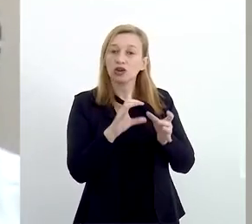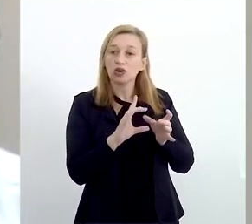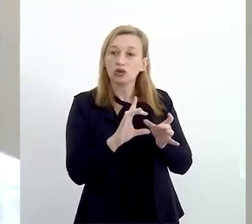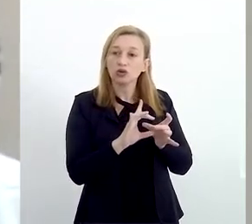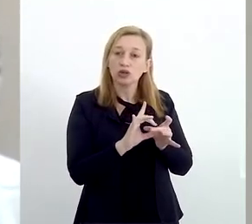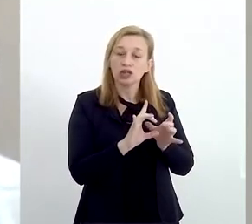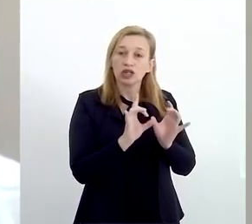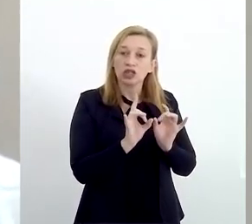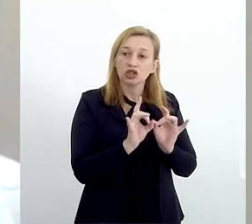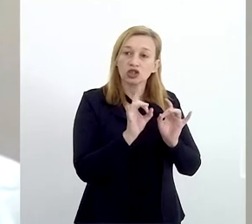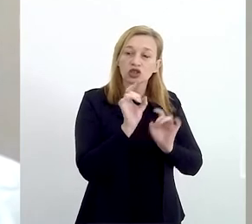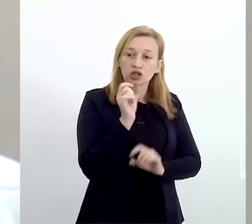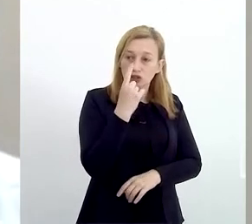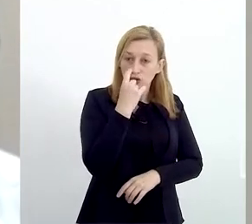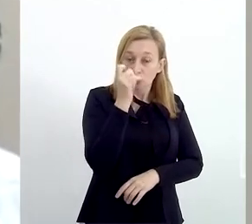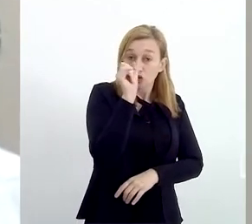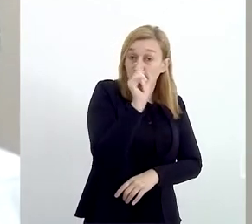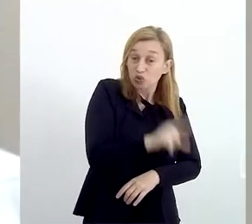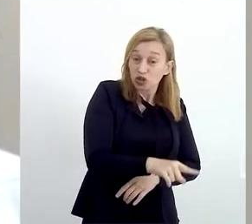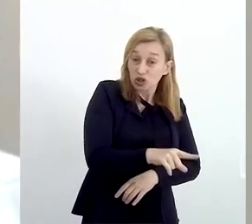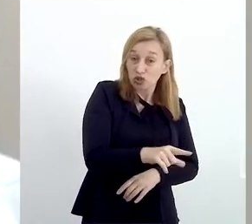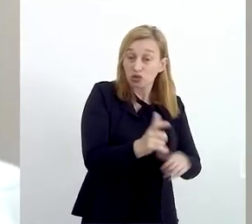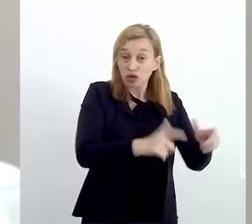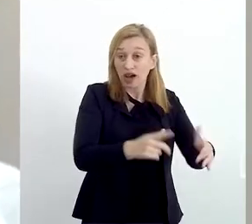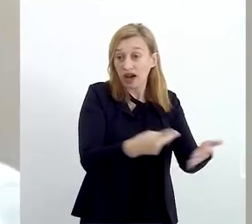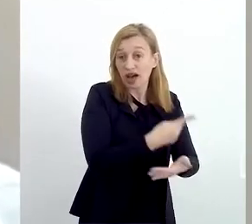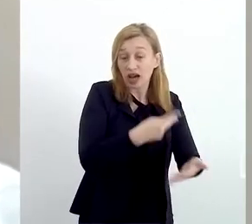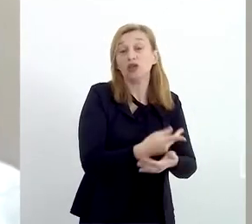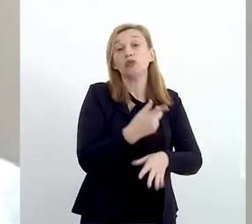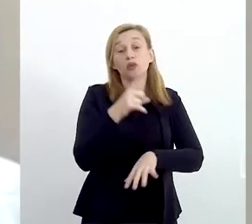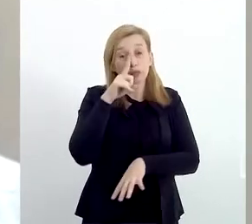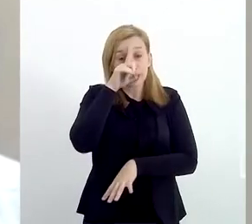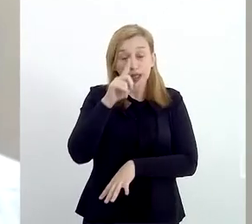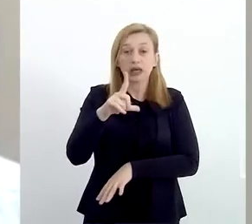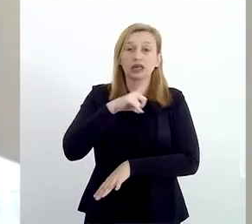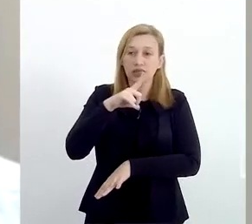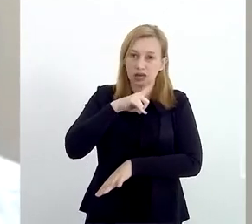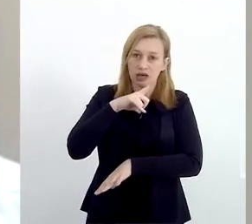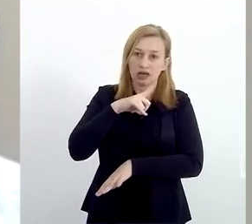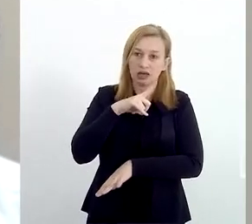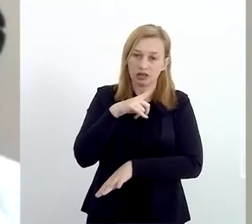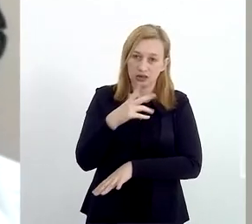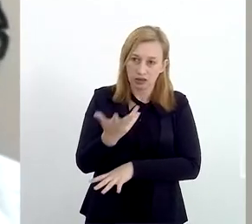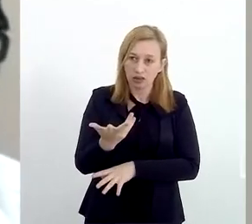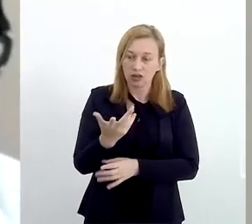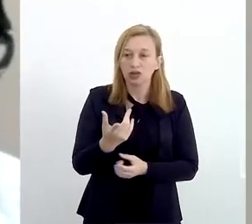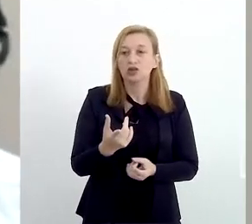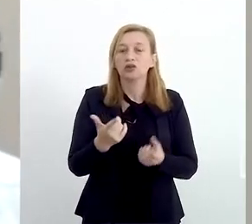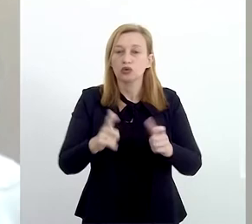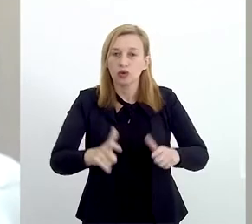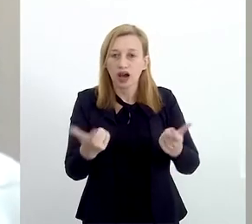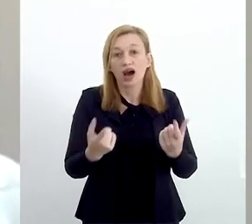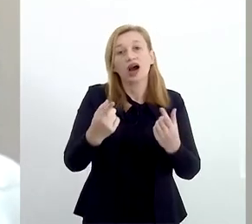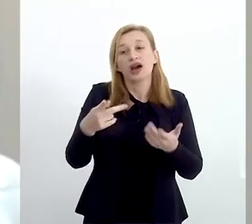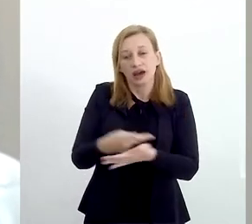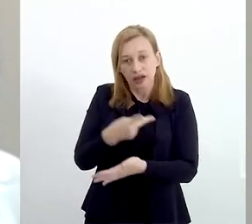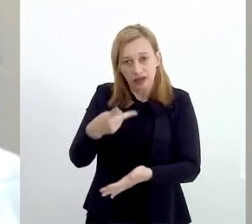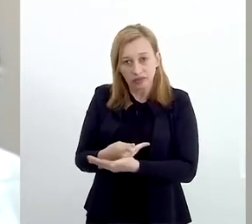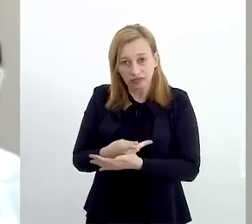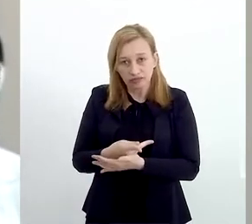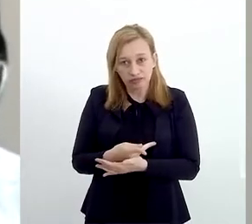desperdiçar esses materiais, os riscos que pode causar fazendo um descarte incorreto,